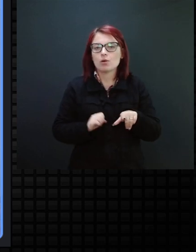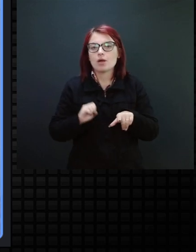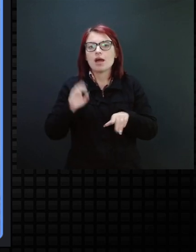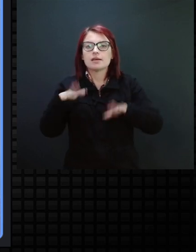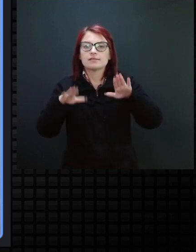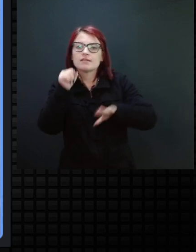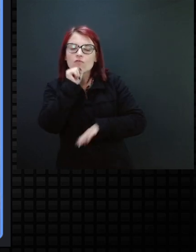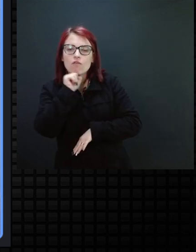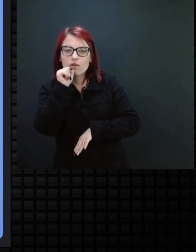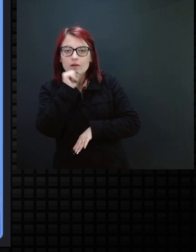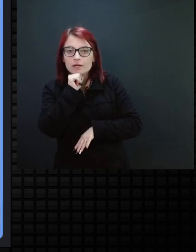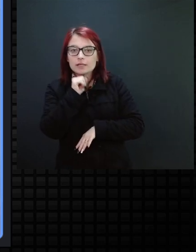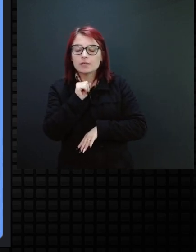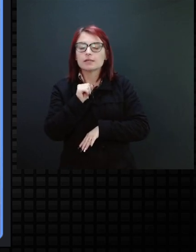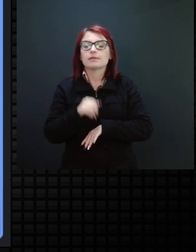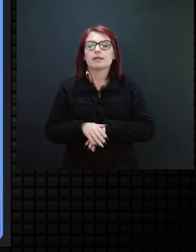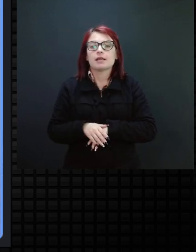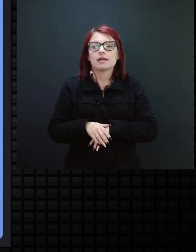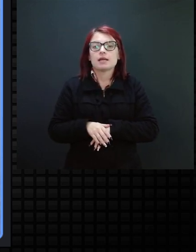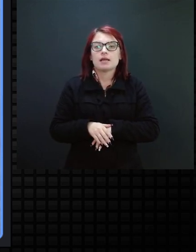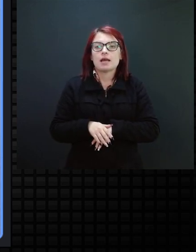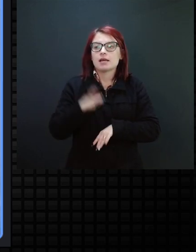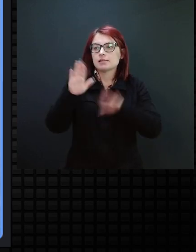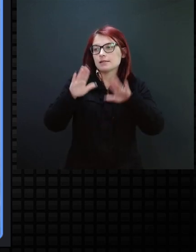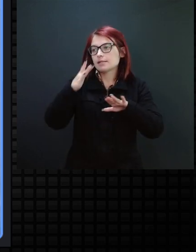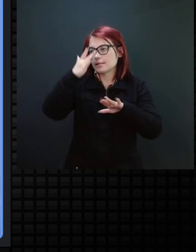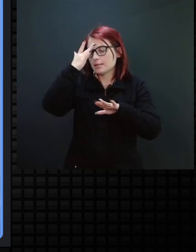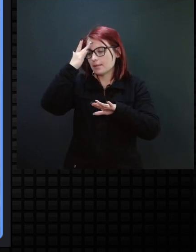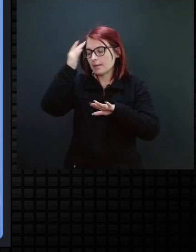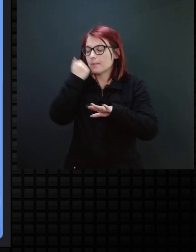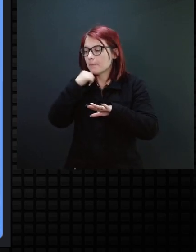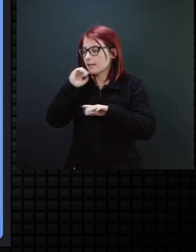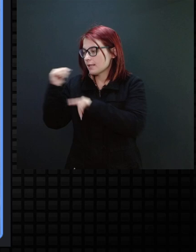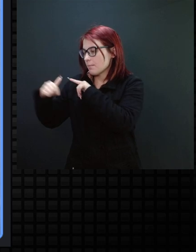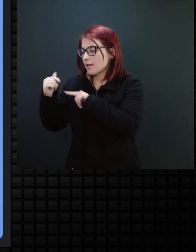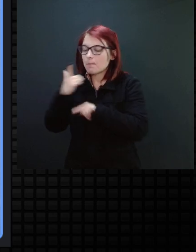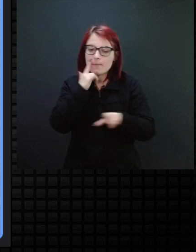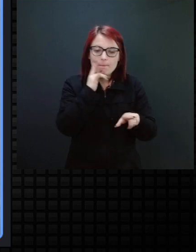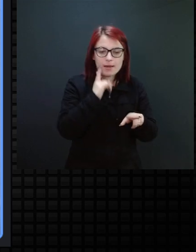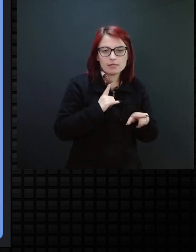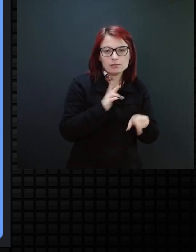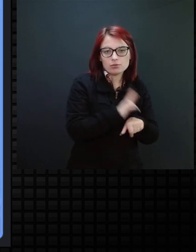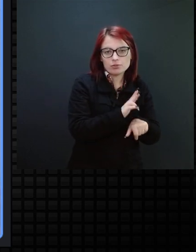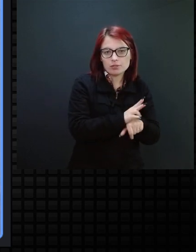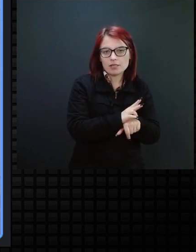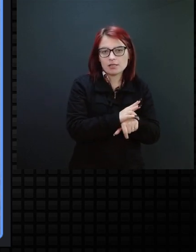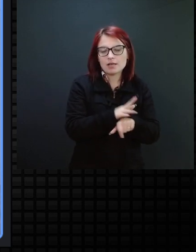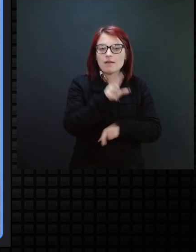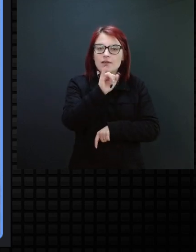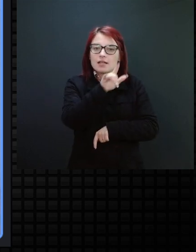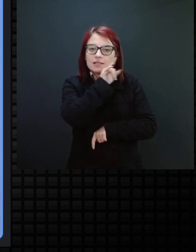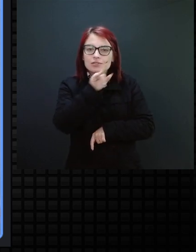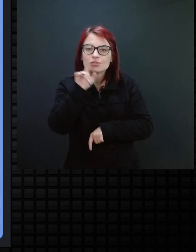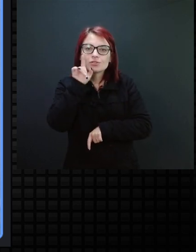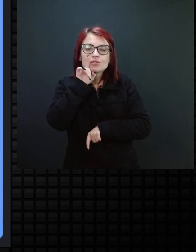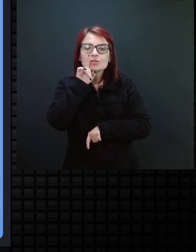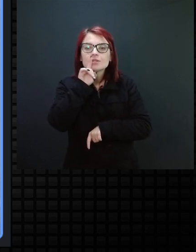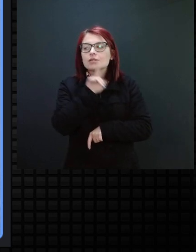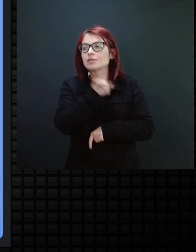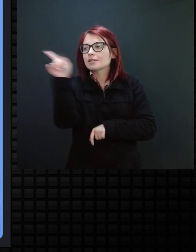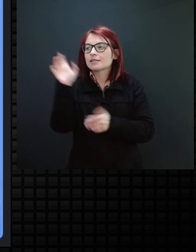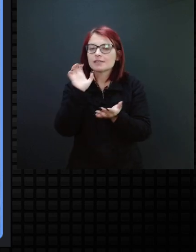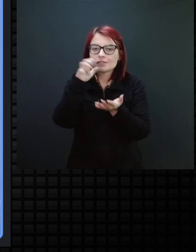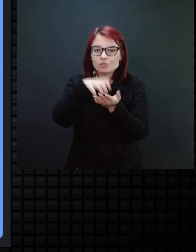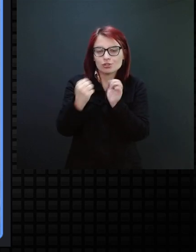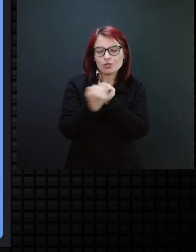a avó, né, ou ora a mãe está trabalhando, vai estar com o pai, ora ela vai fazer um lanchinho lá dentro do centro de atendimento